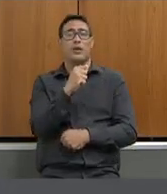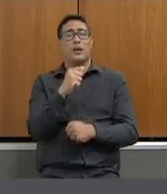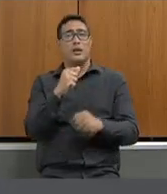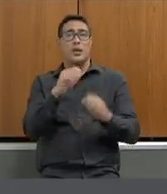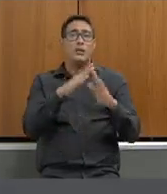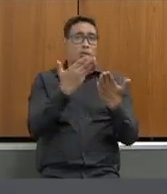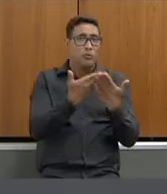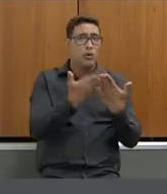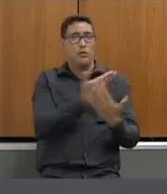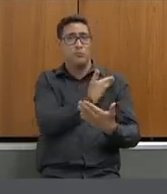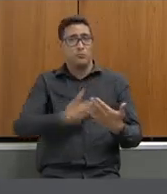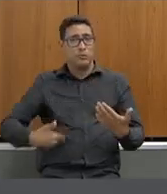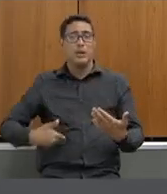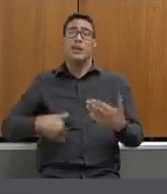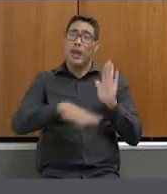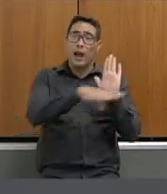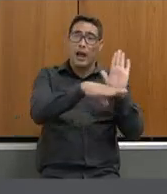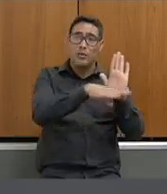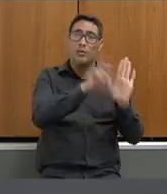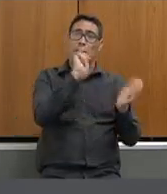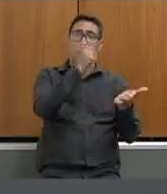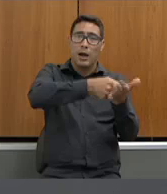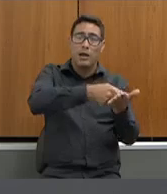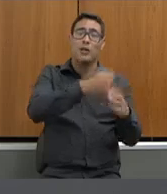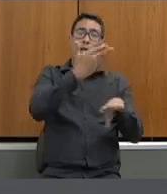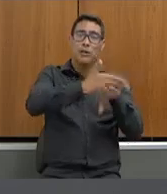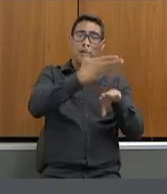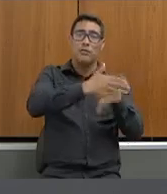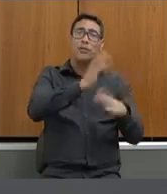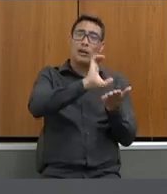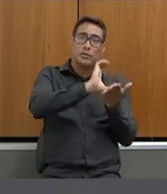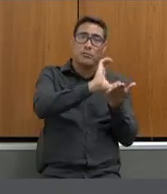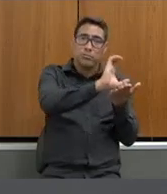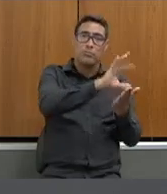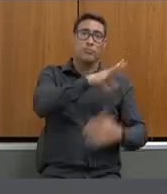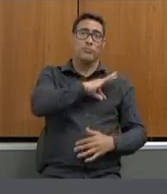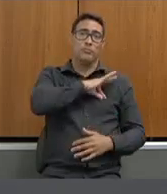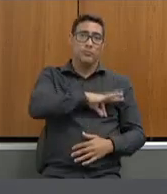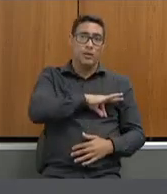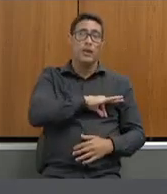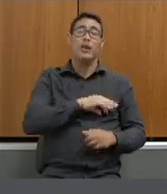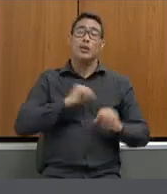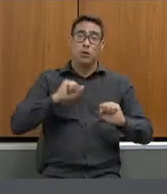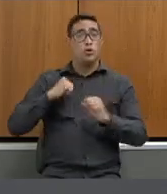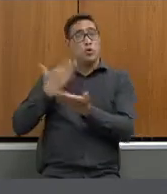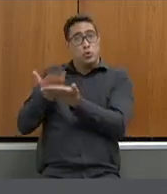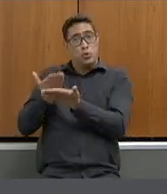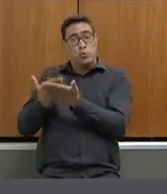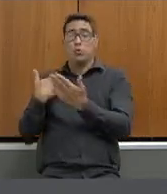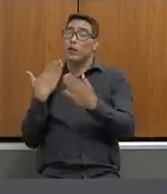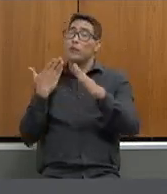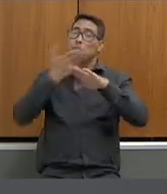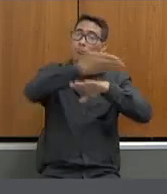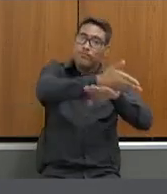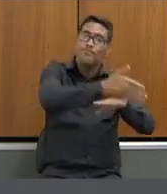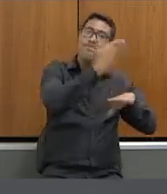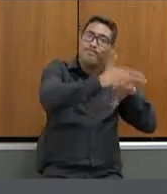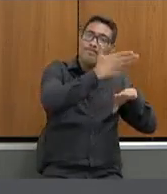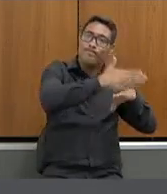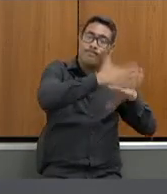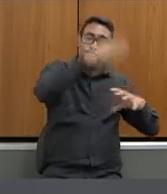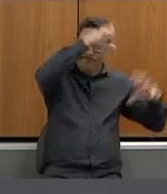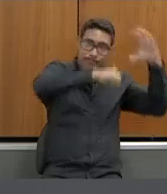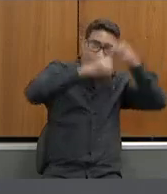remunerados para que eles possam durante o estudo irem a campo ter a prática e claro que